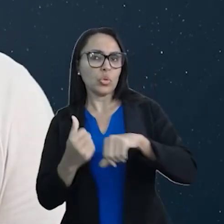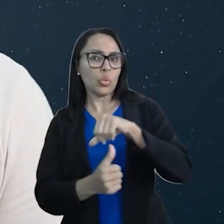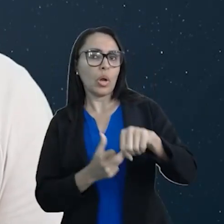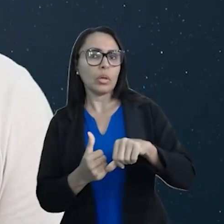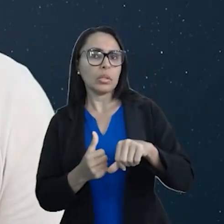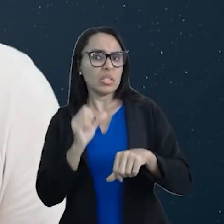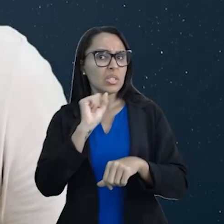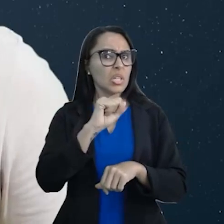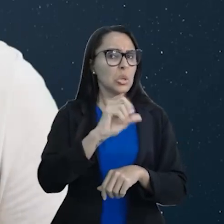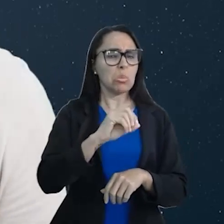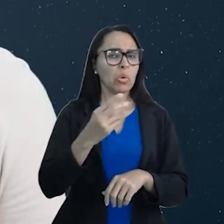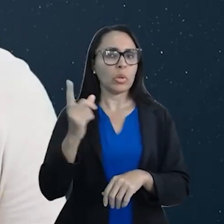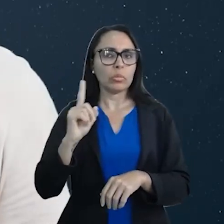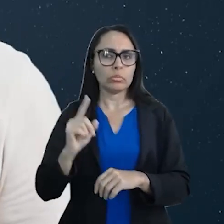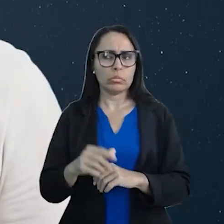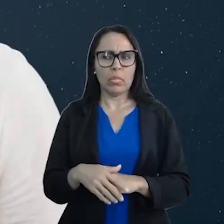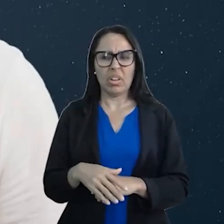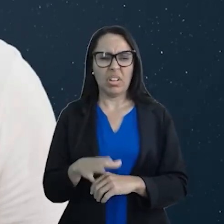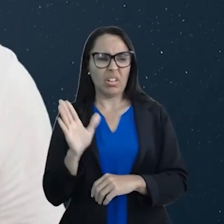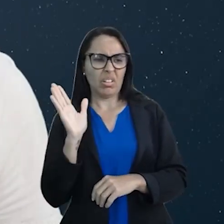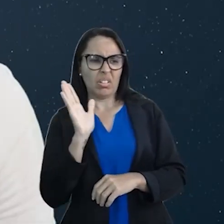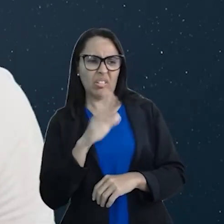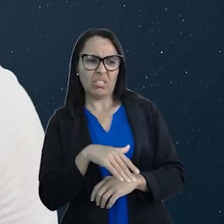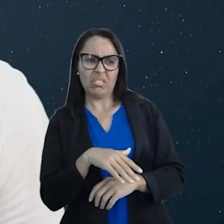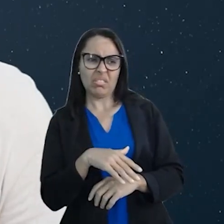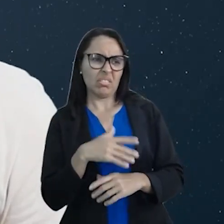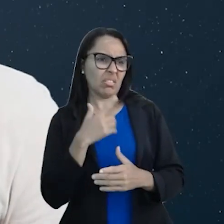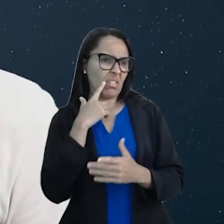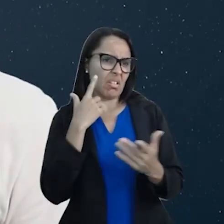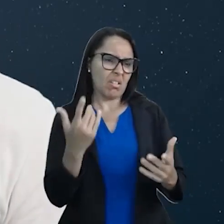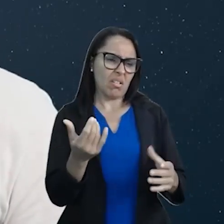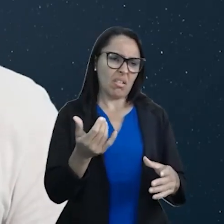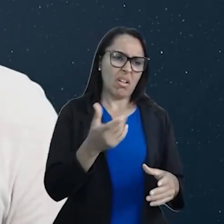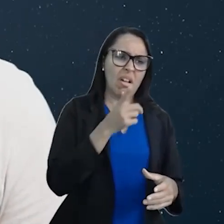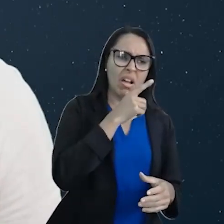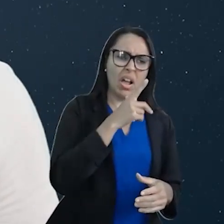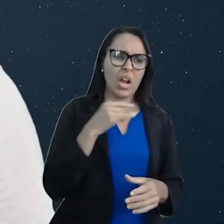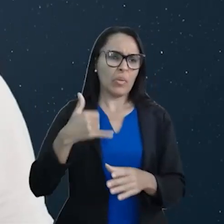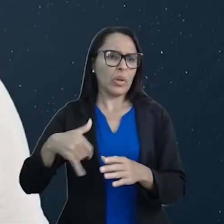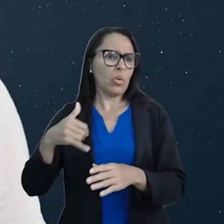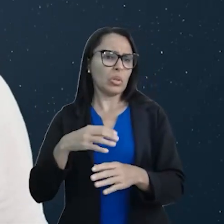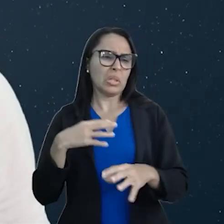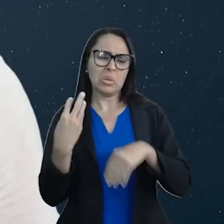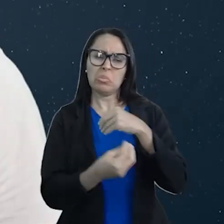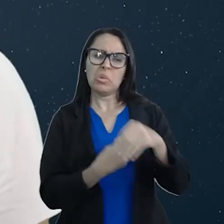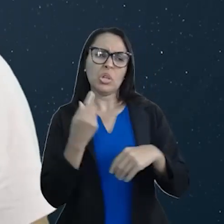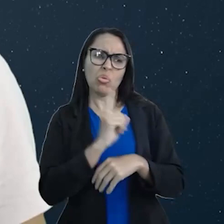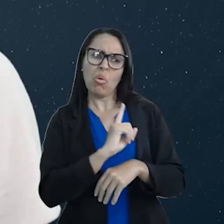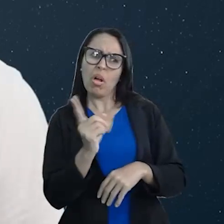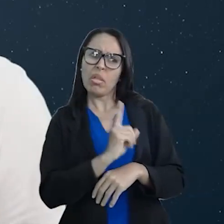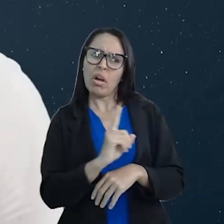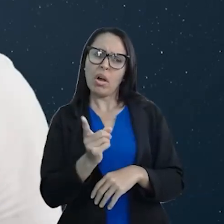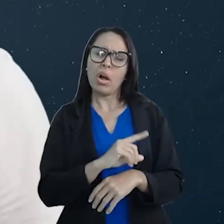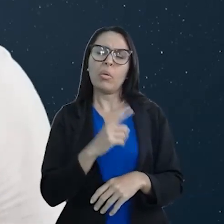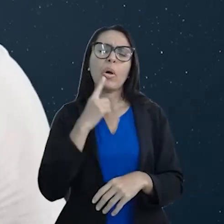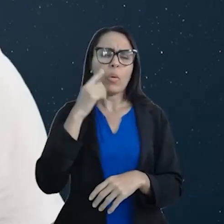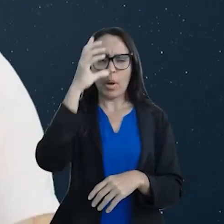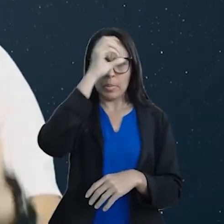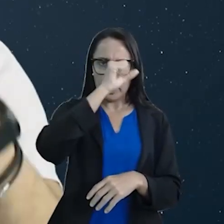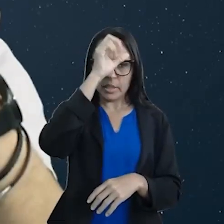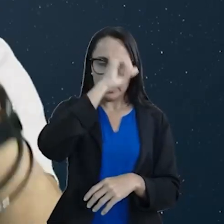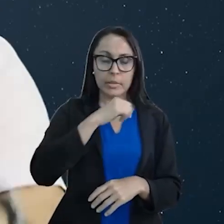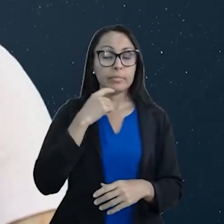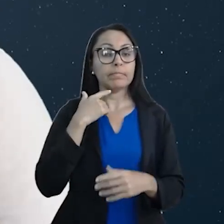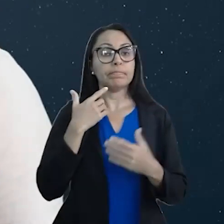Aí o que é que tu responde? Oxi, é óbvio que água e óleo não se mistura, professor. Eu aprendi isso.